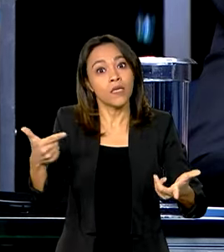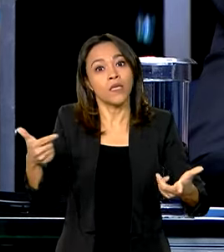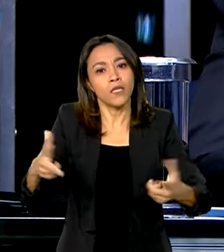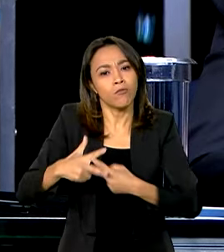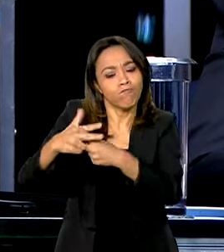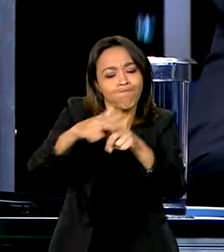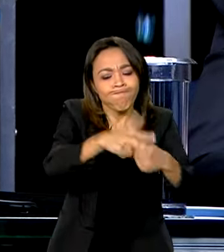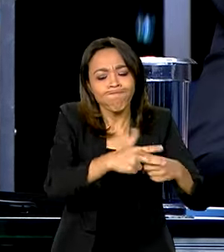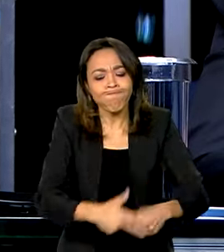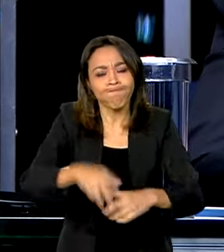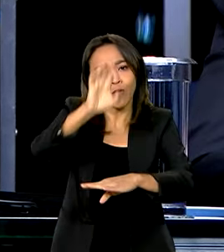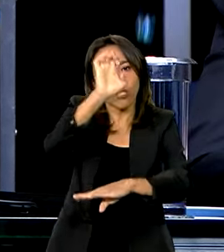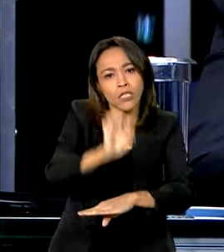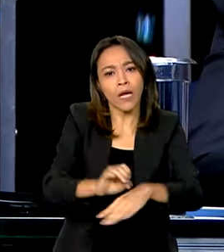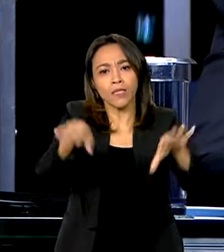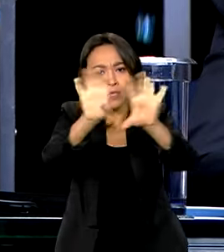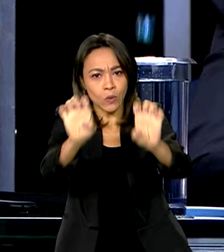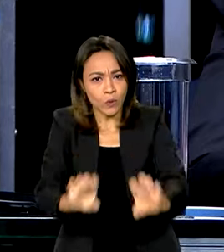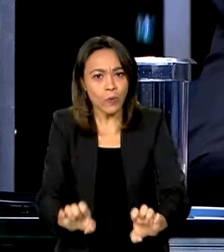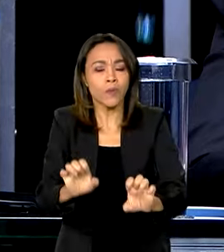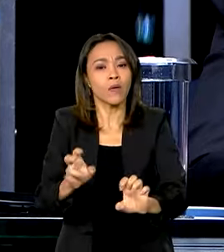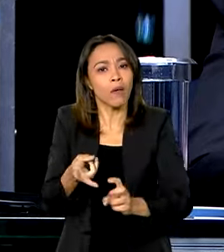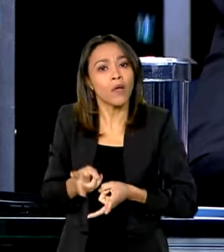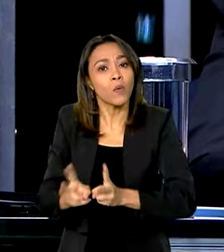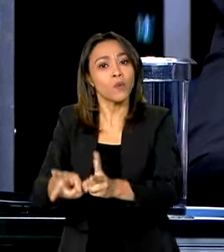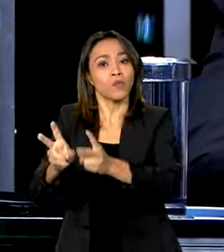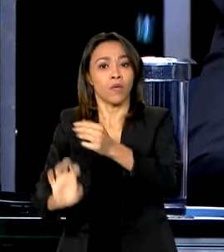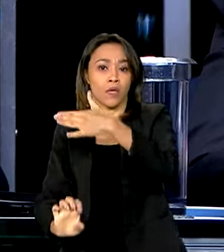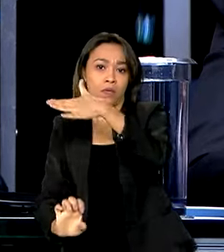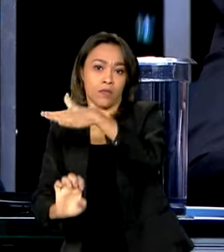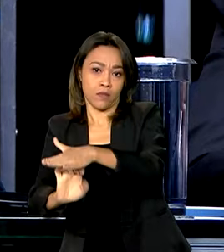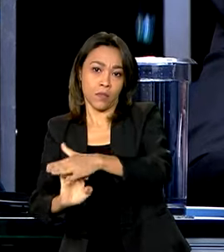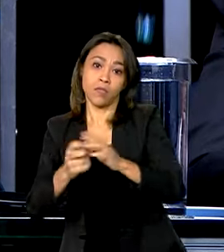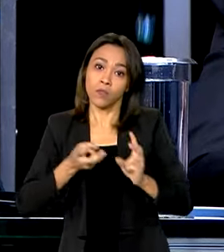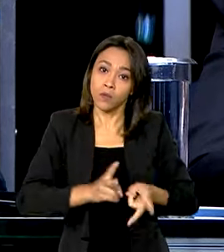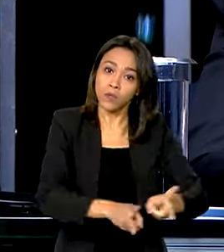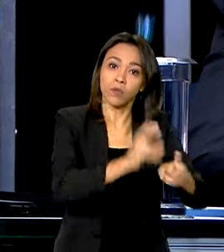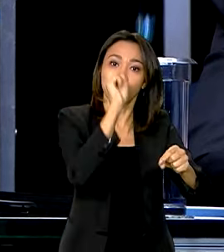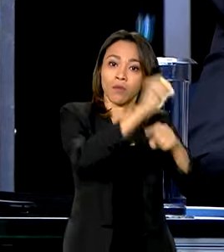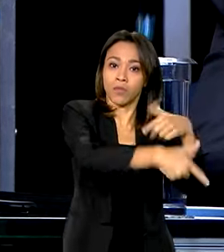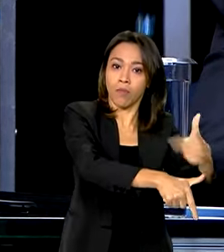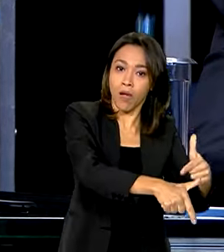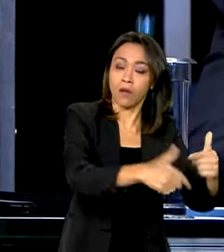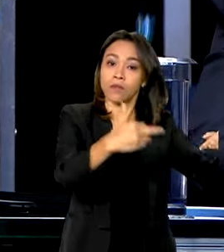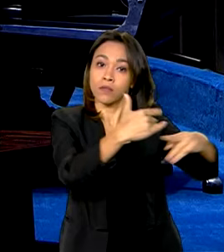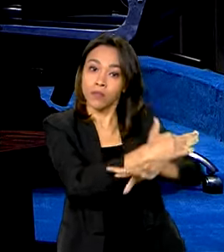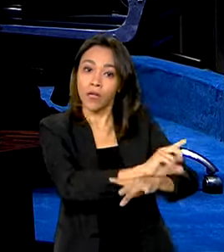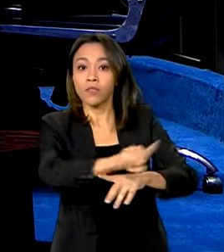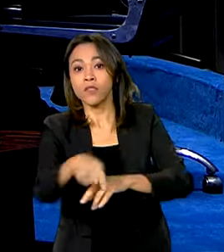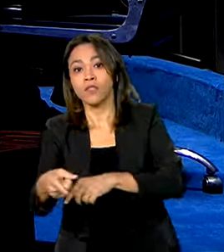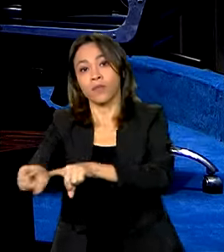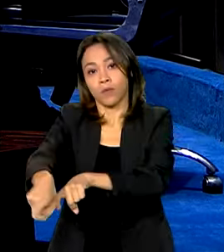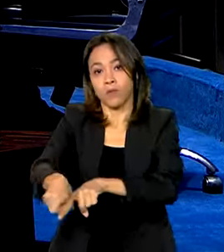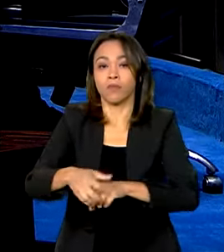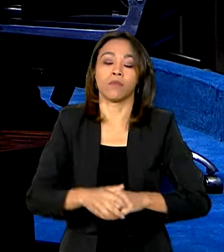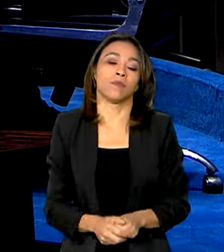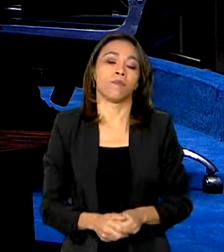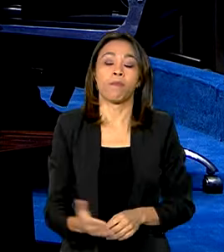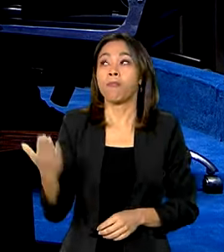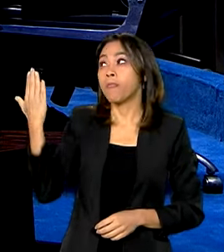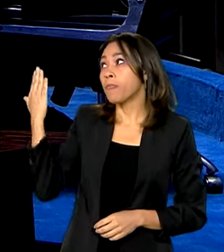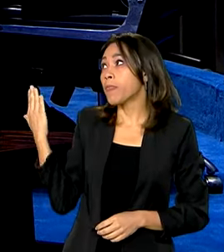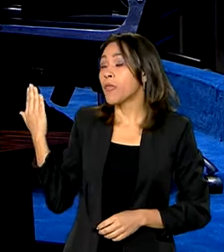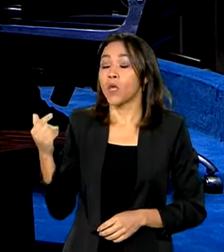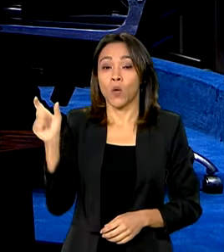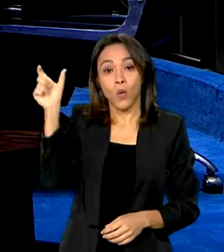manutenção das empresas e dos empregos, tanto no campo como na cidade. O ministro da cidade,